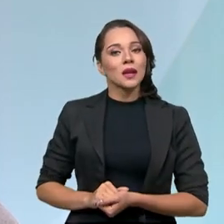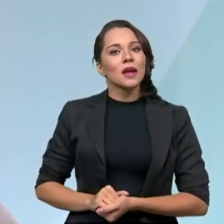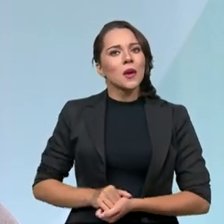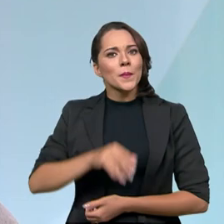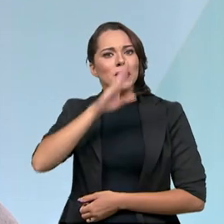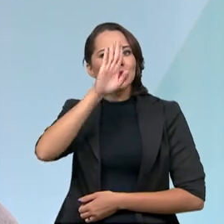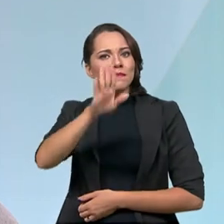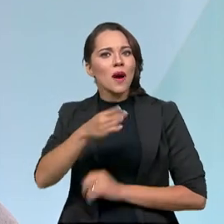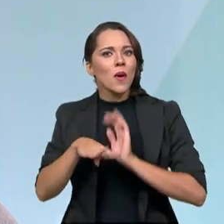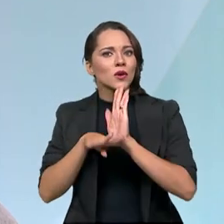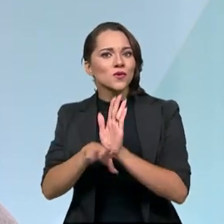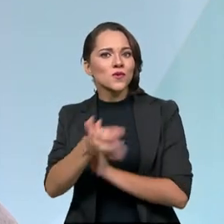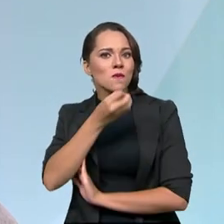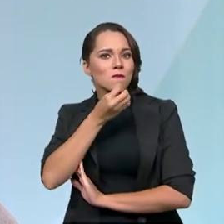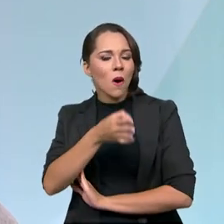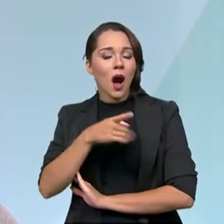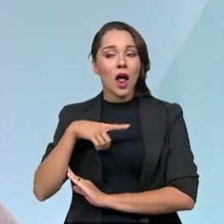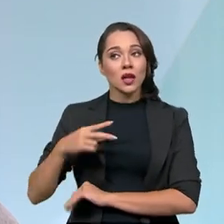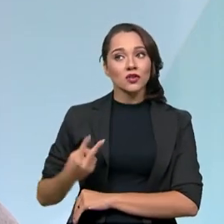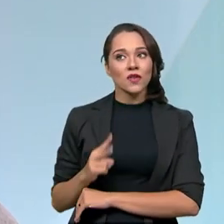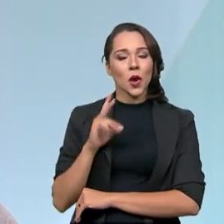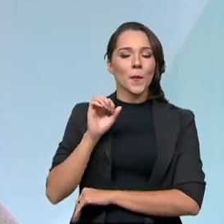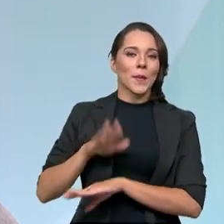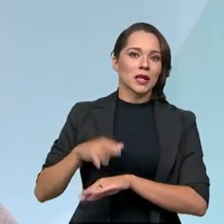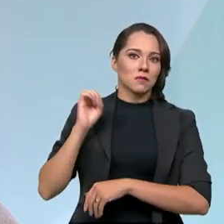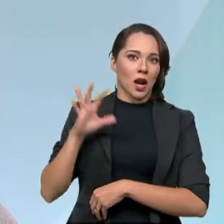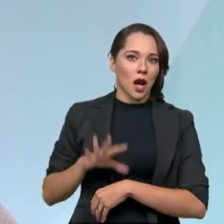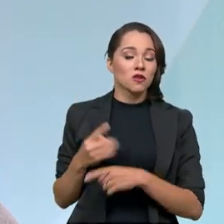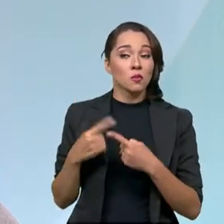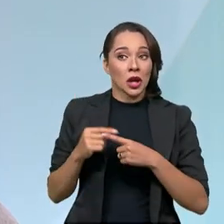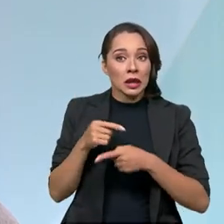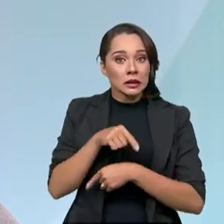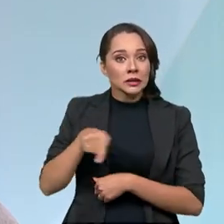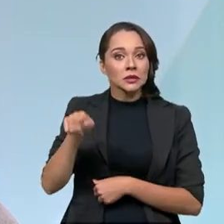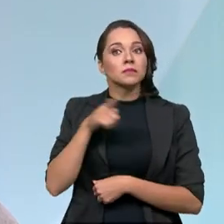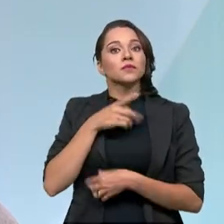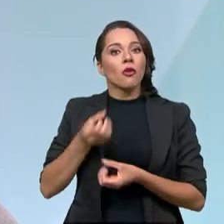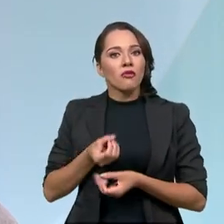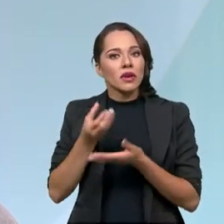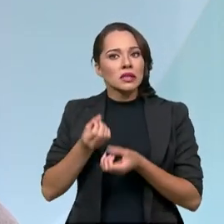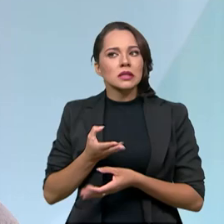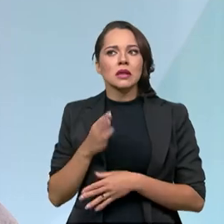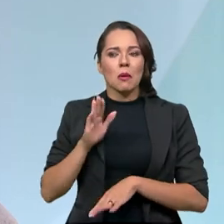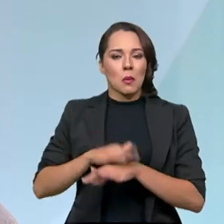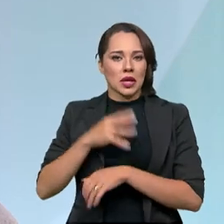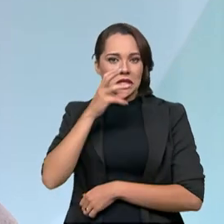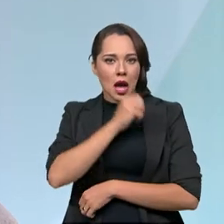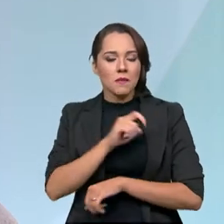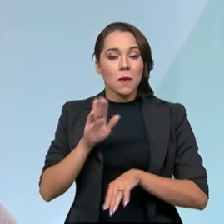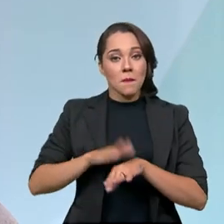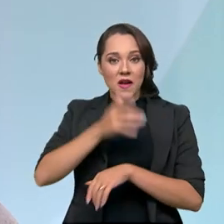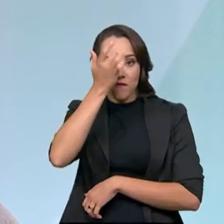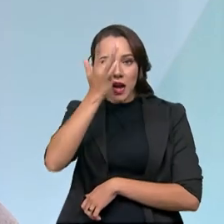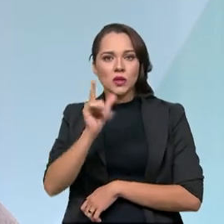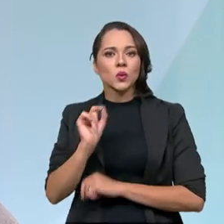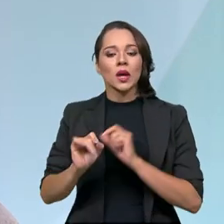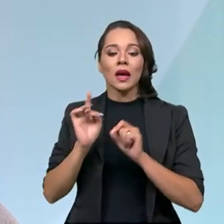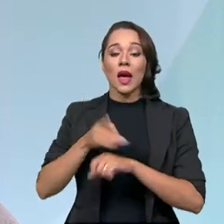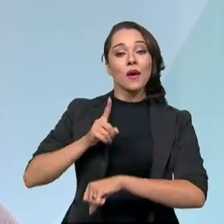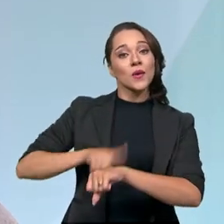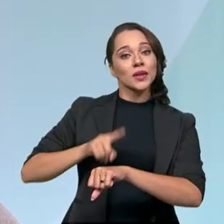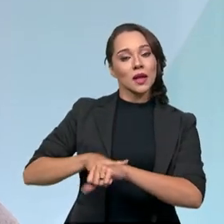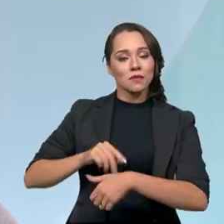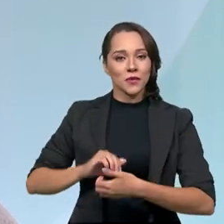benefício dele, além de custos, porque tem esses serviços sendo oferecidos de maneira mais rápida, mais fácil, é a questão do